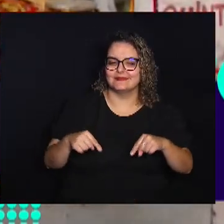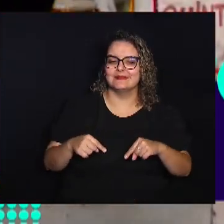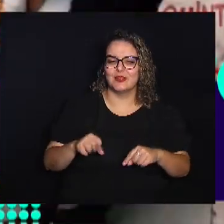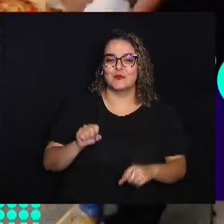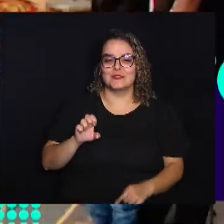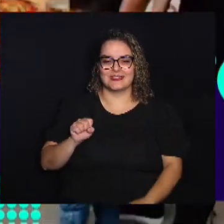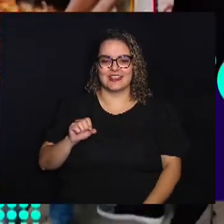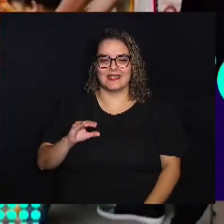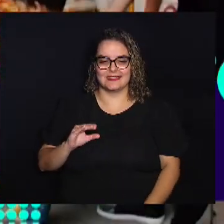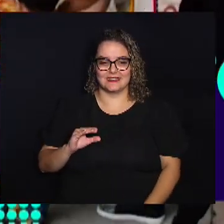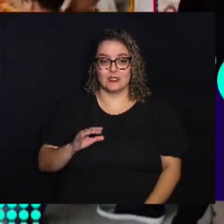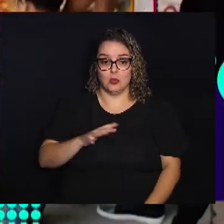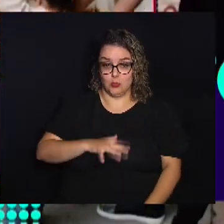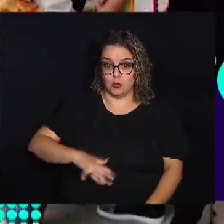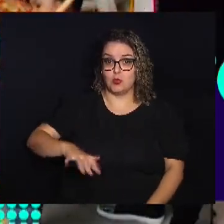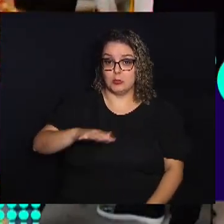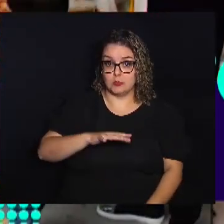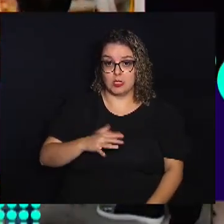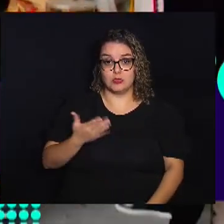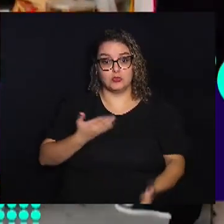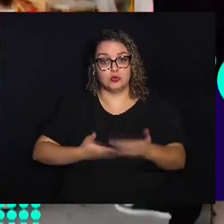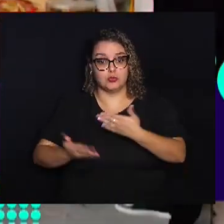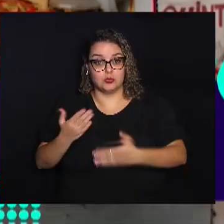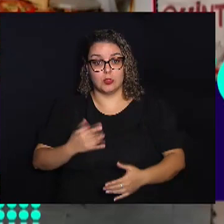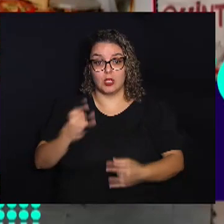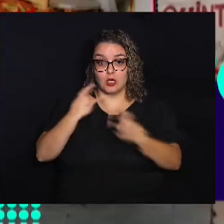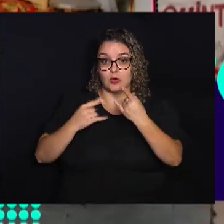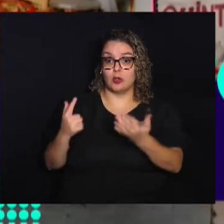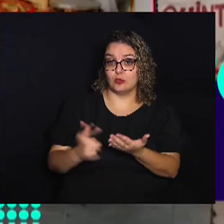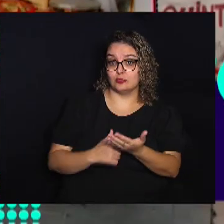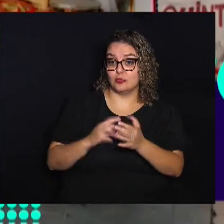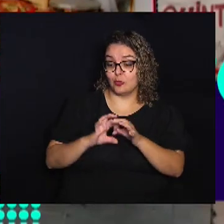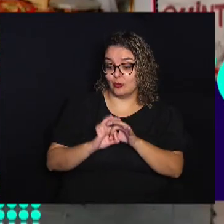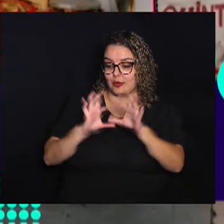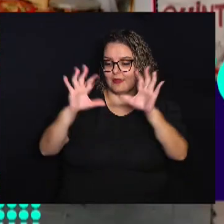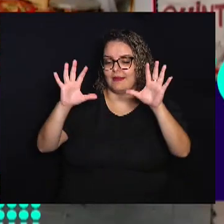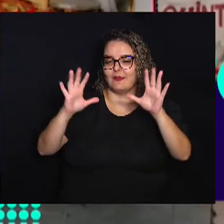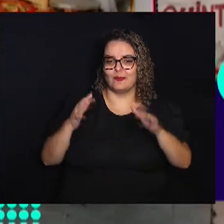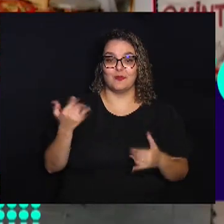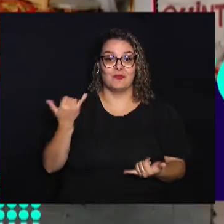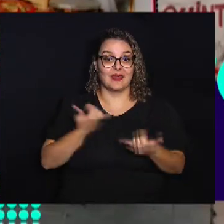Um espaço de interação Inspirado no livre Brincar das crianças